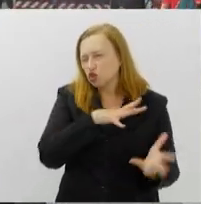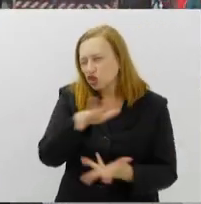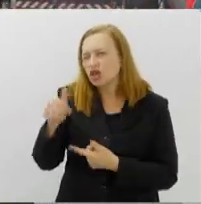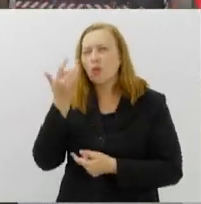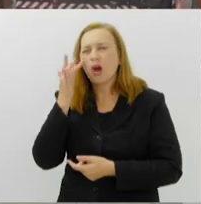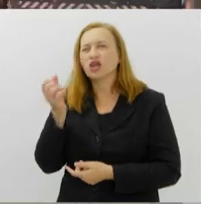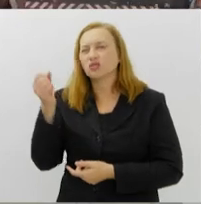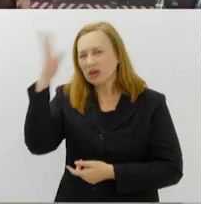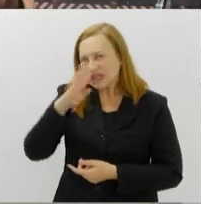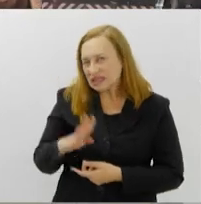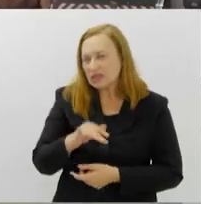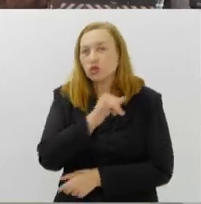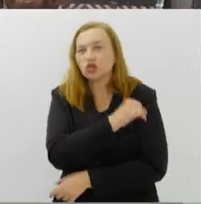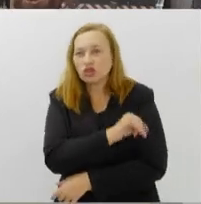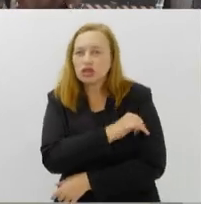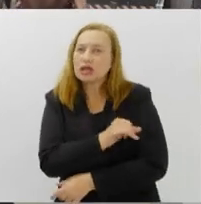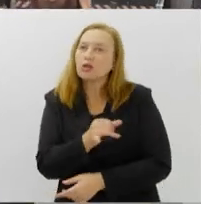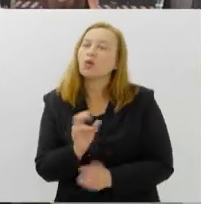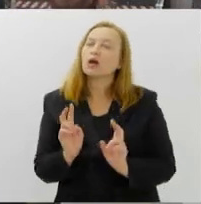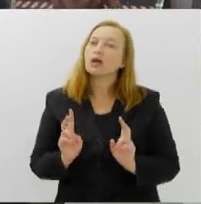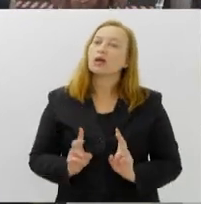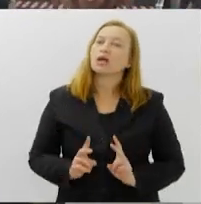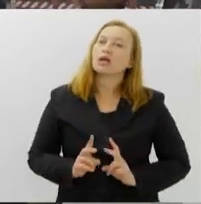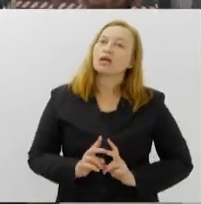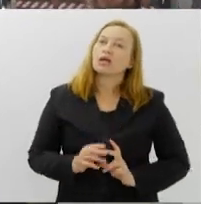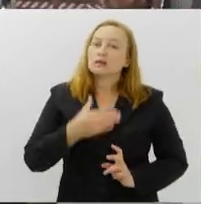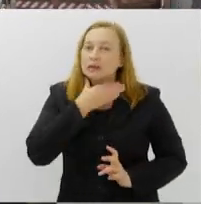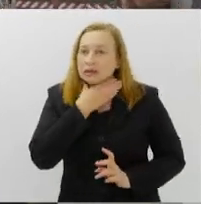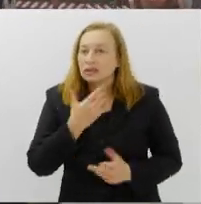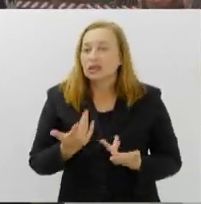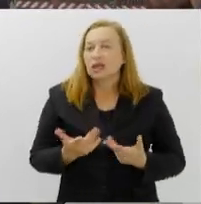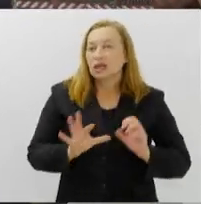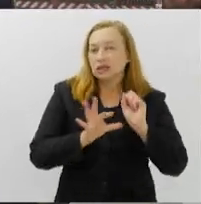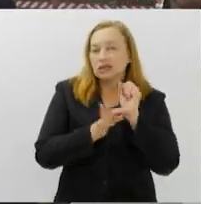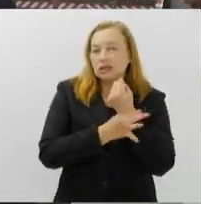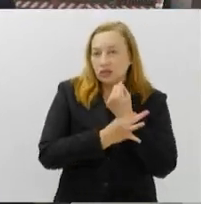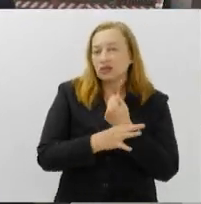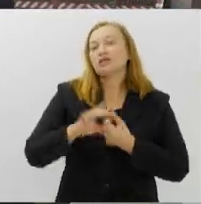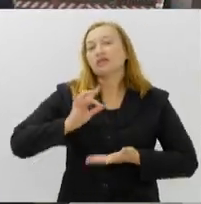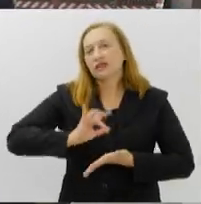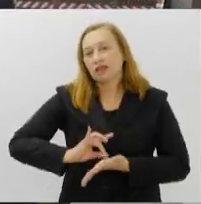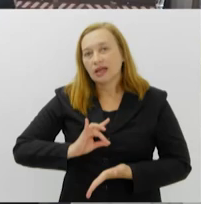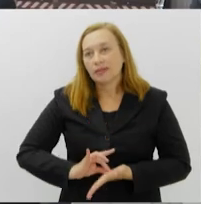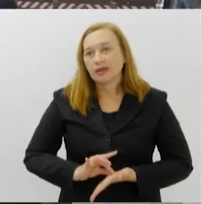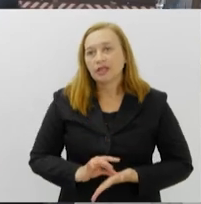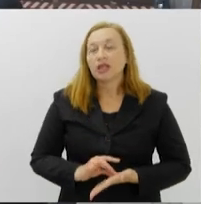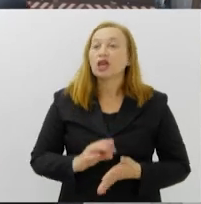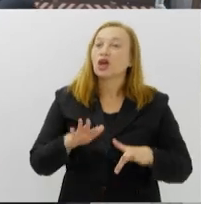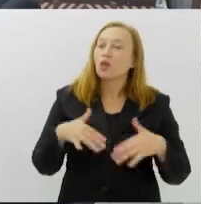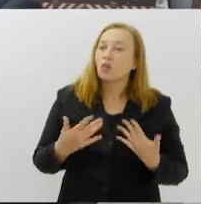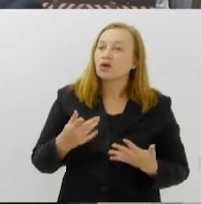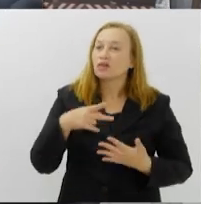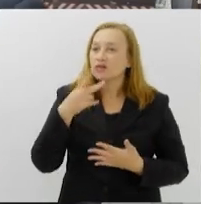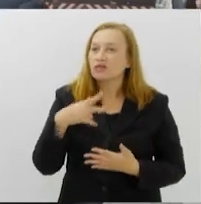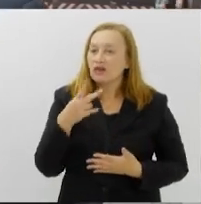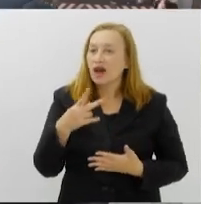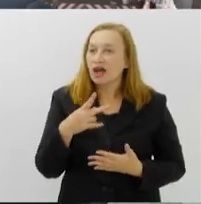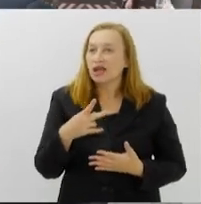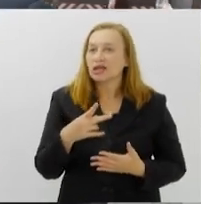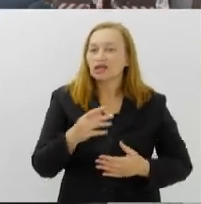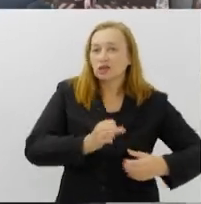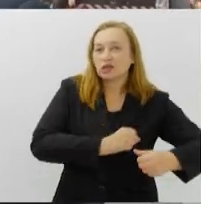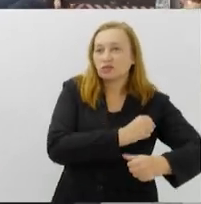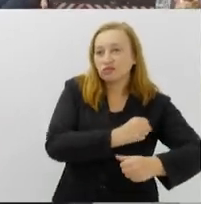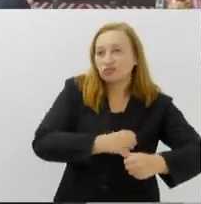mas Brasil e Rio de Janeiro, é uma situação muito crítica, é a segurança realmente. E quando a gente fala de um estabelecimento gastronômico